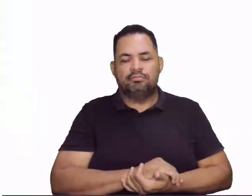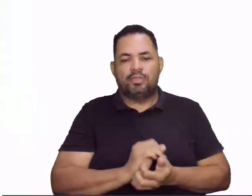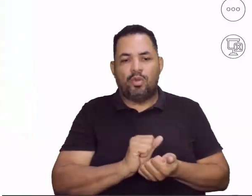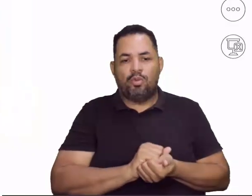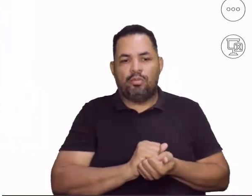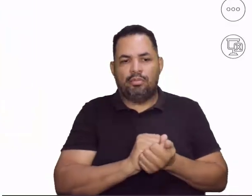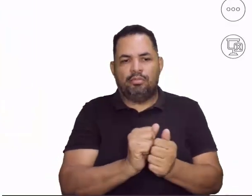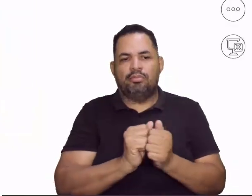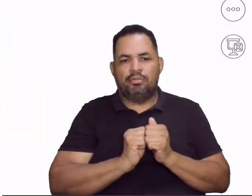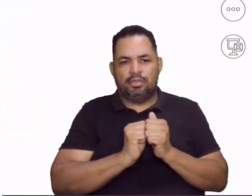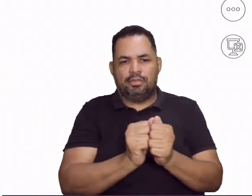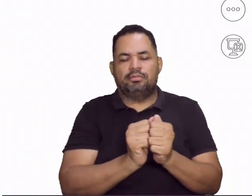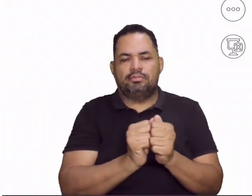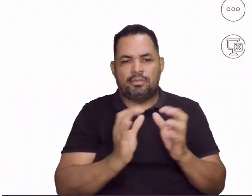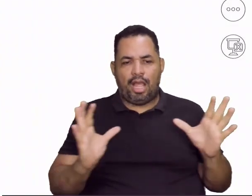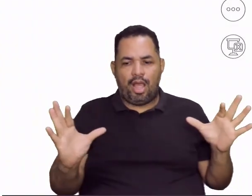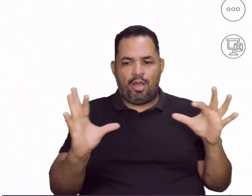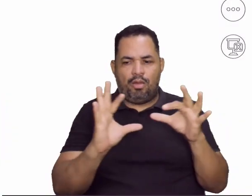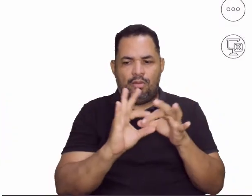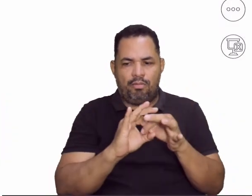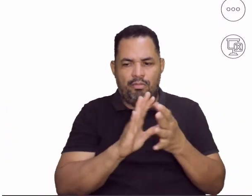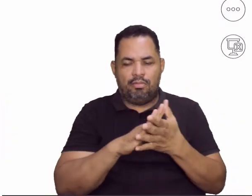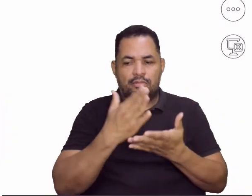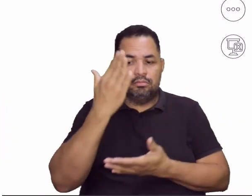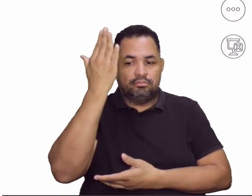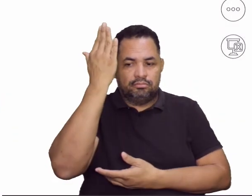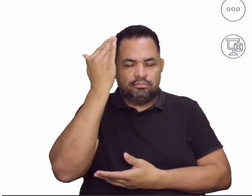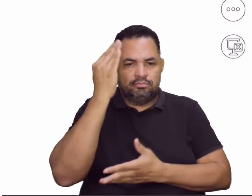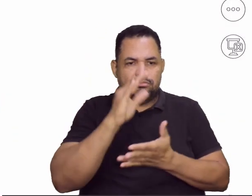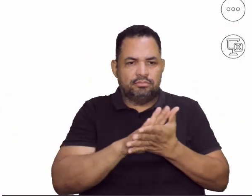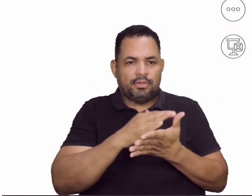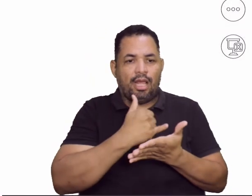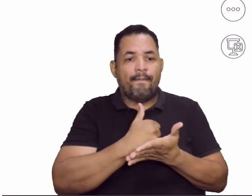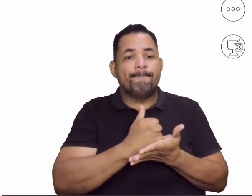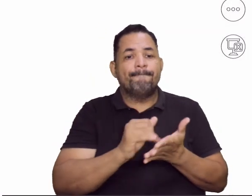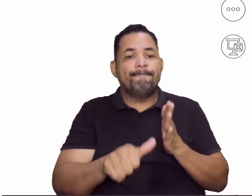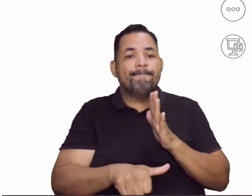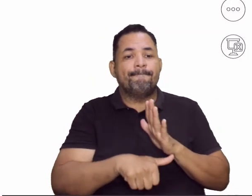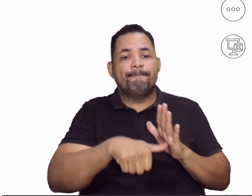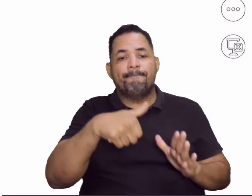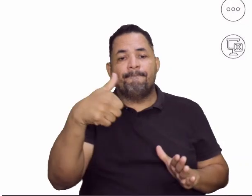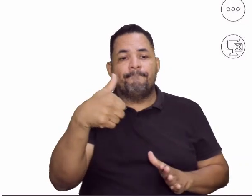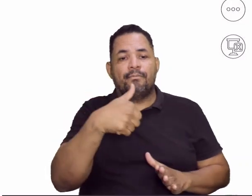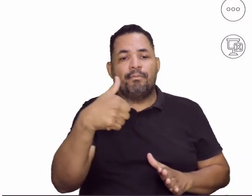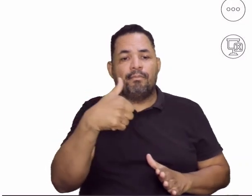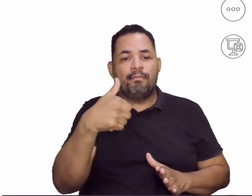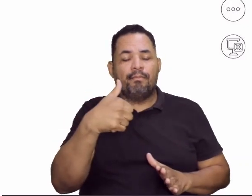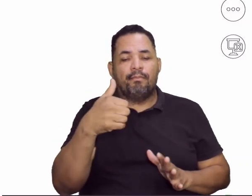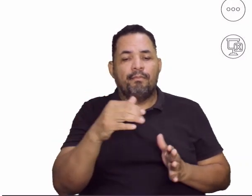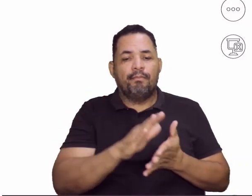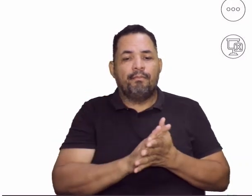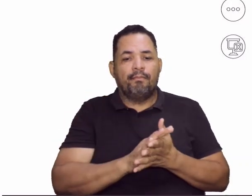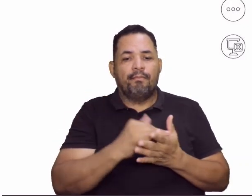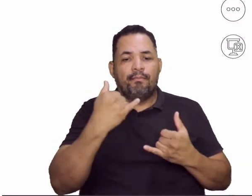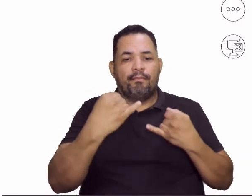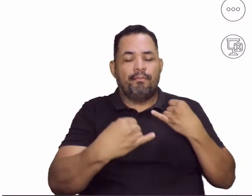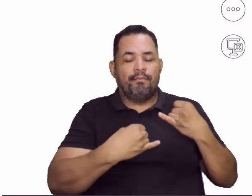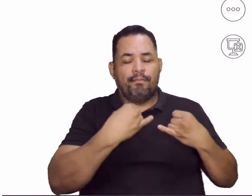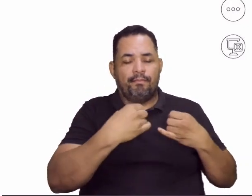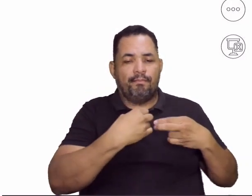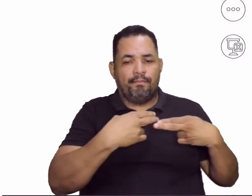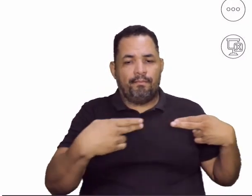Então, dentro desse contexto aí, a gente vai descobrir que os primeiros jogos, eles foram